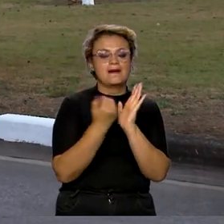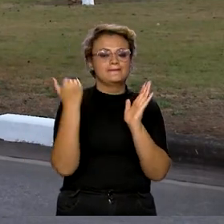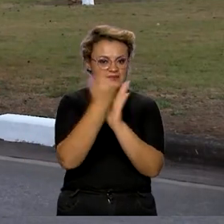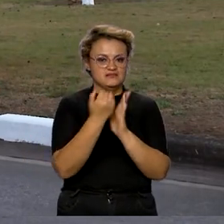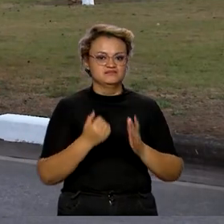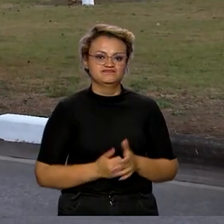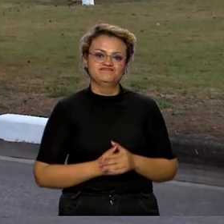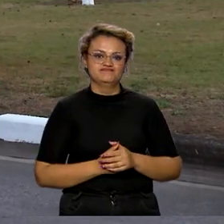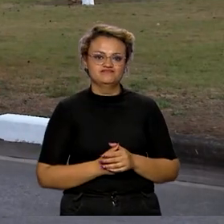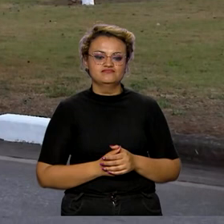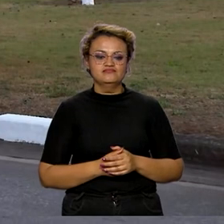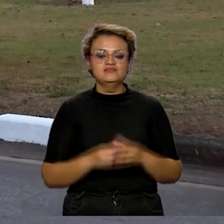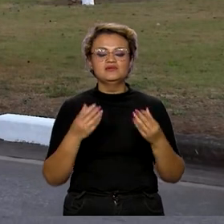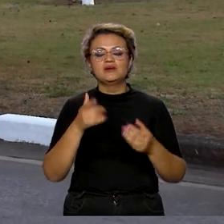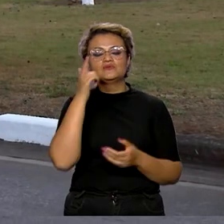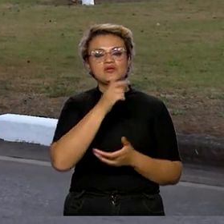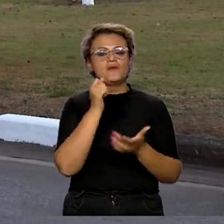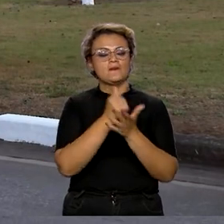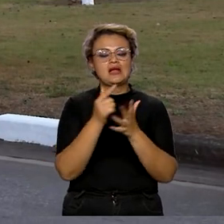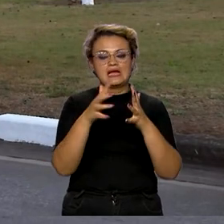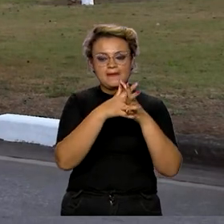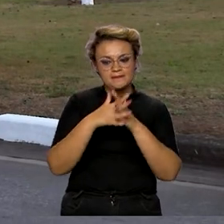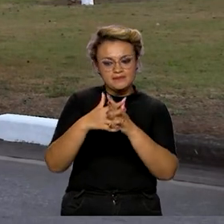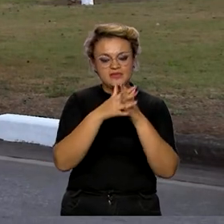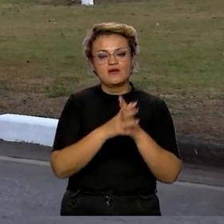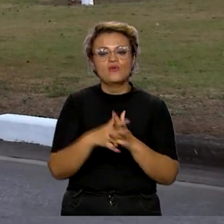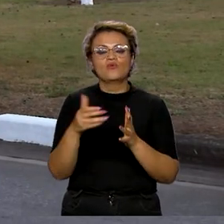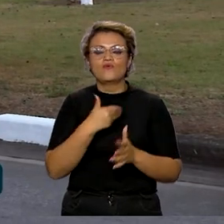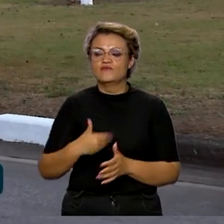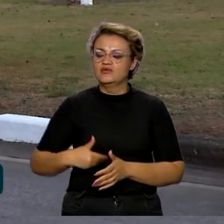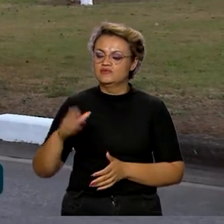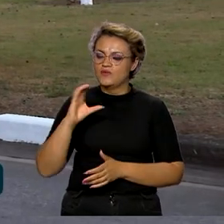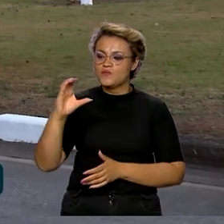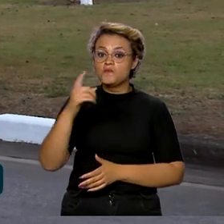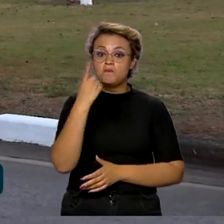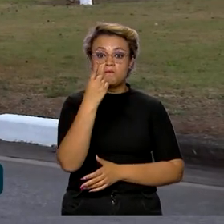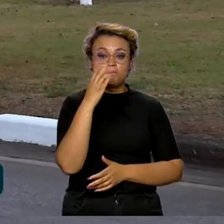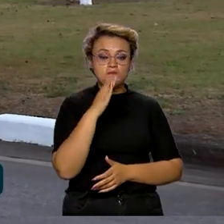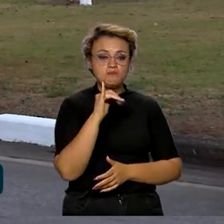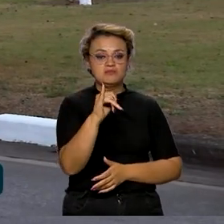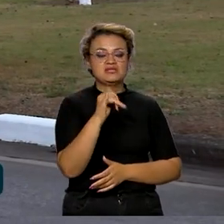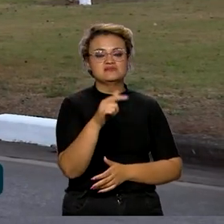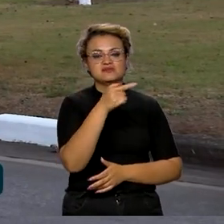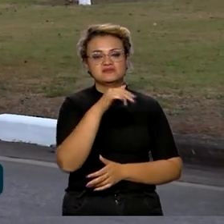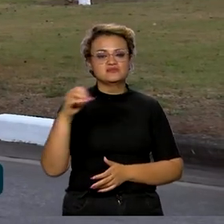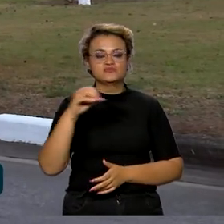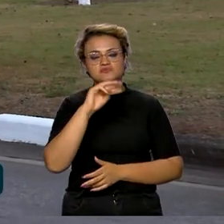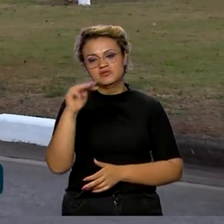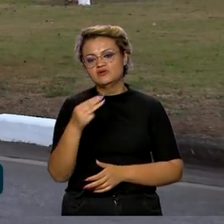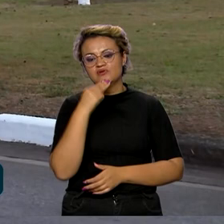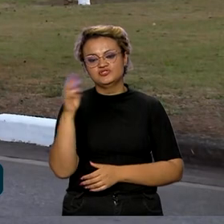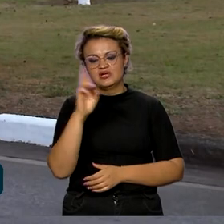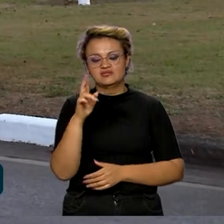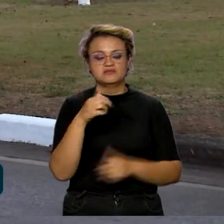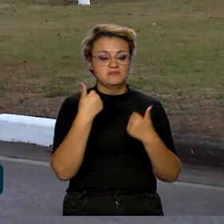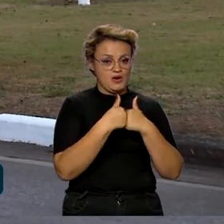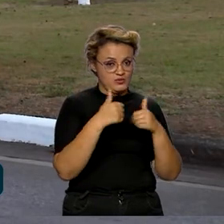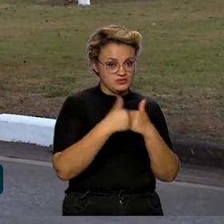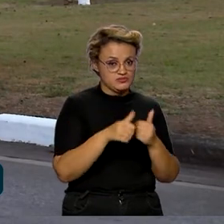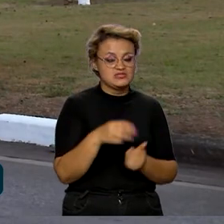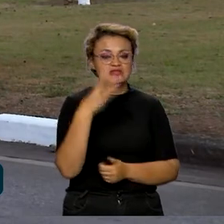inicialmente. Para a compra de caminhões, o governo destinou 1 bilhão e 700 milhões de reais e para de ônibus,